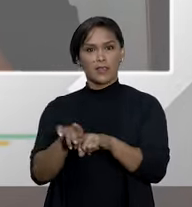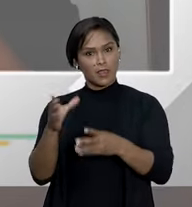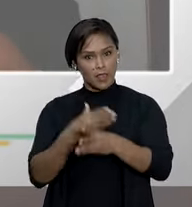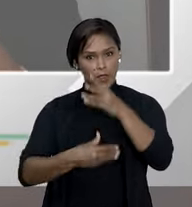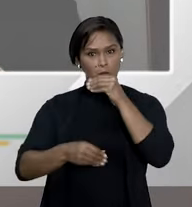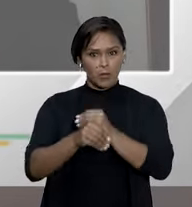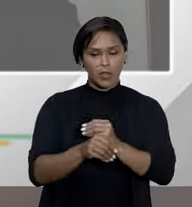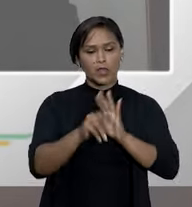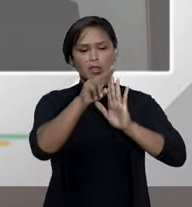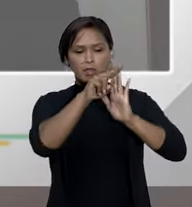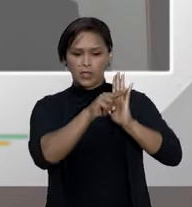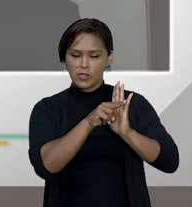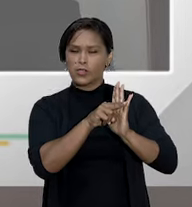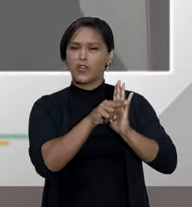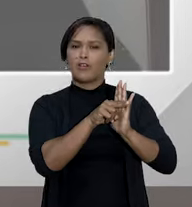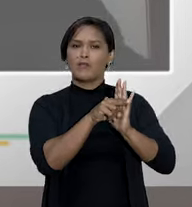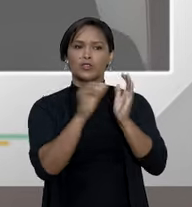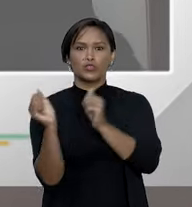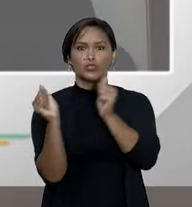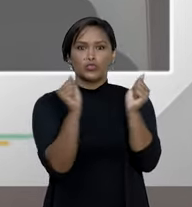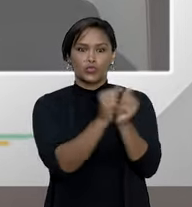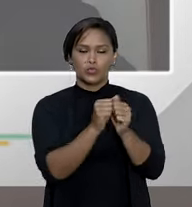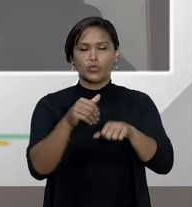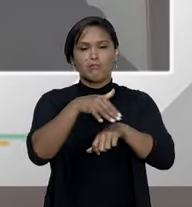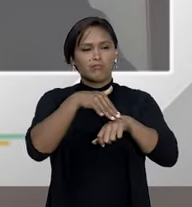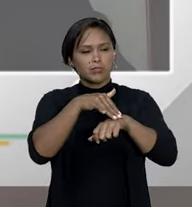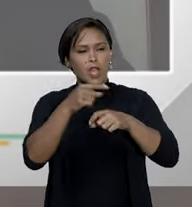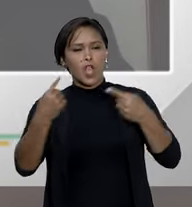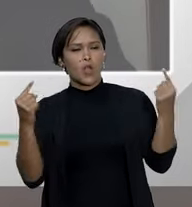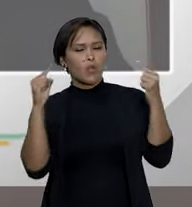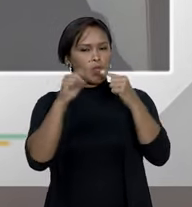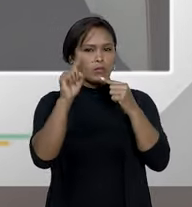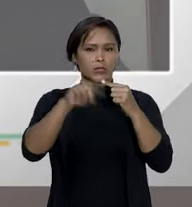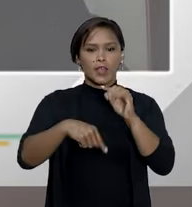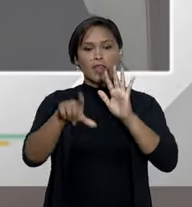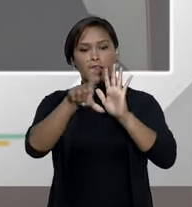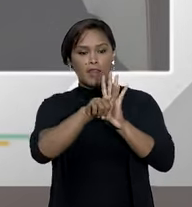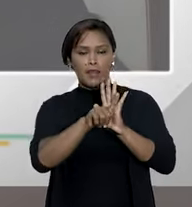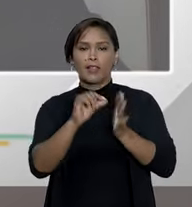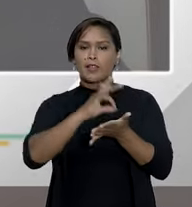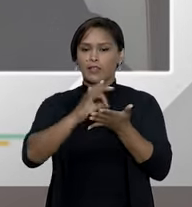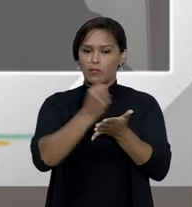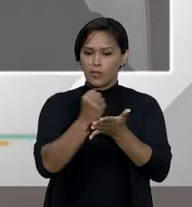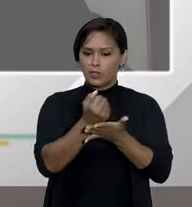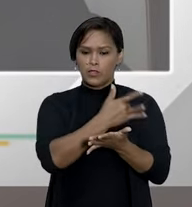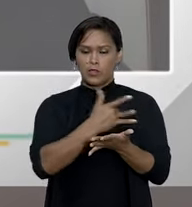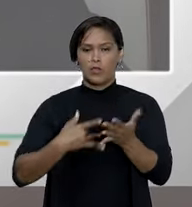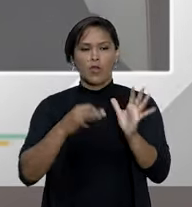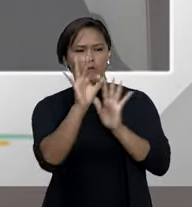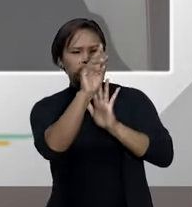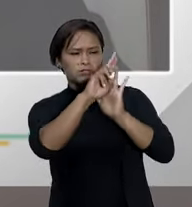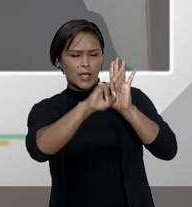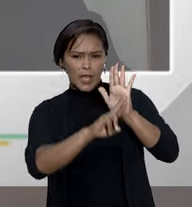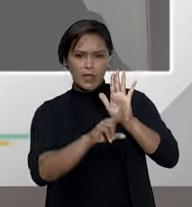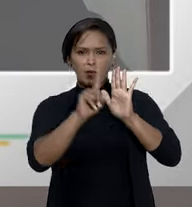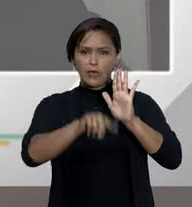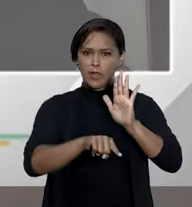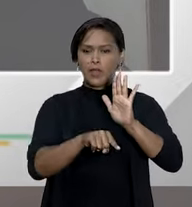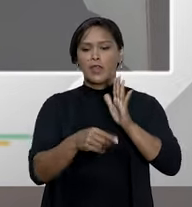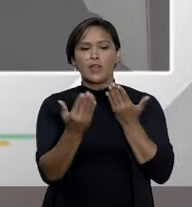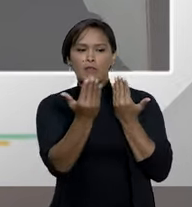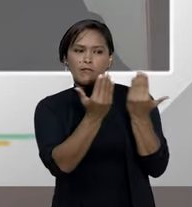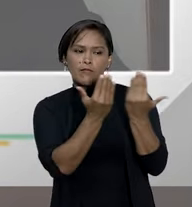as normas são aplicadas em diálogo. naquilo que a lei do plano de saúde regular e for